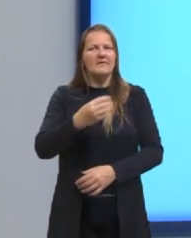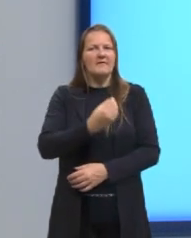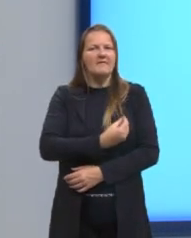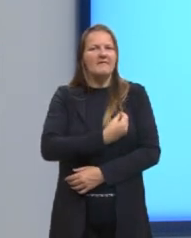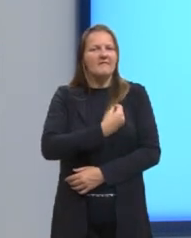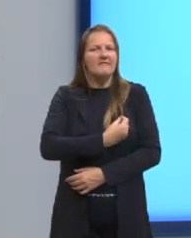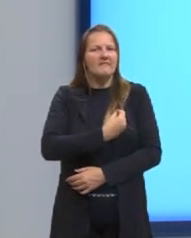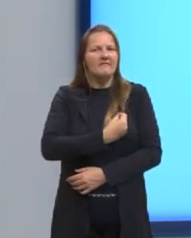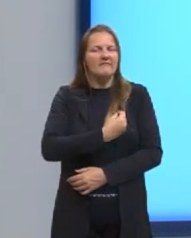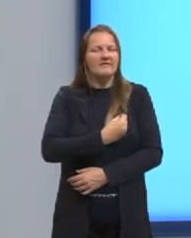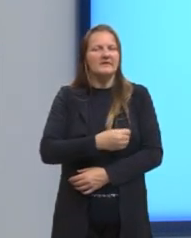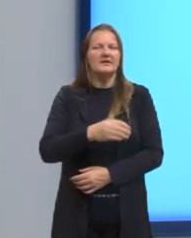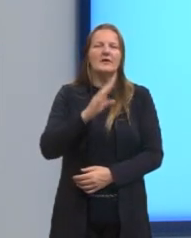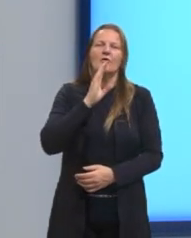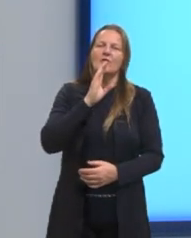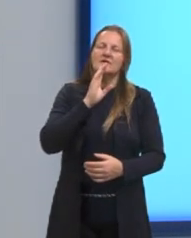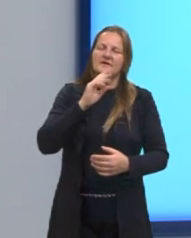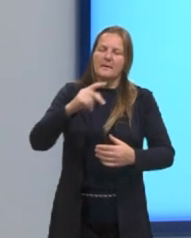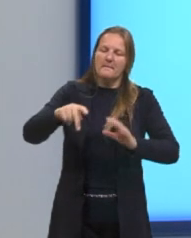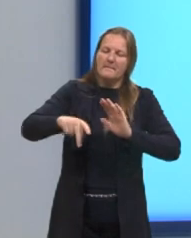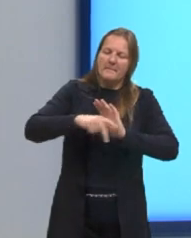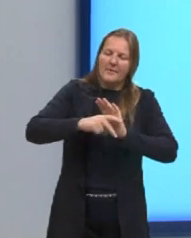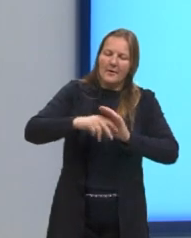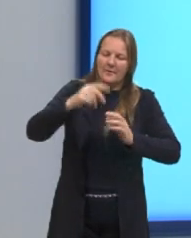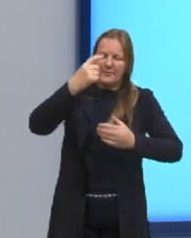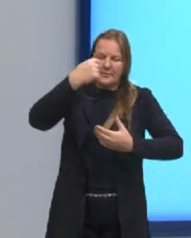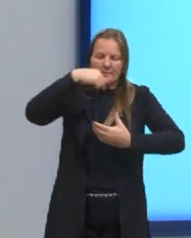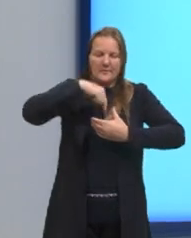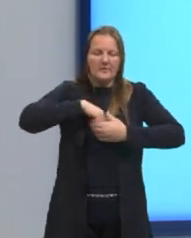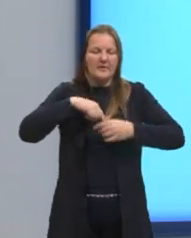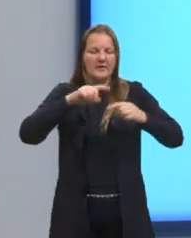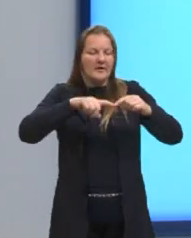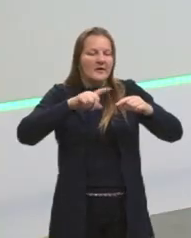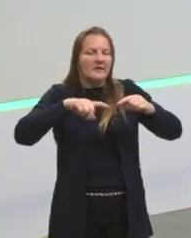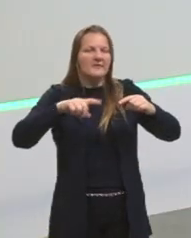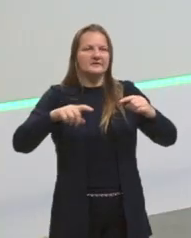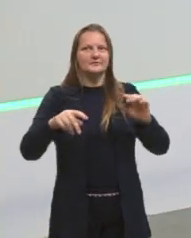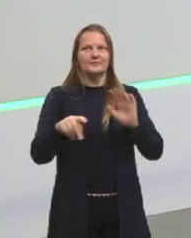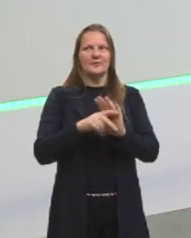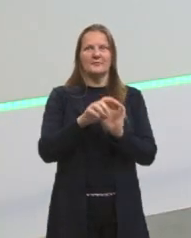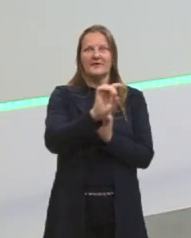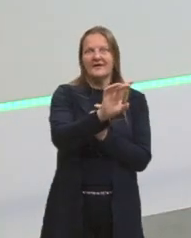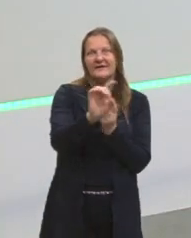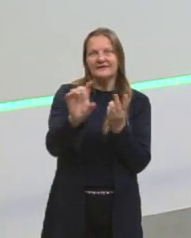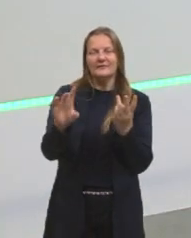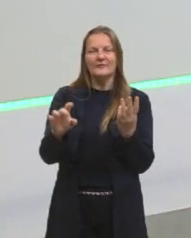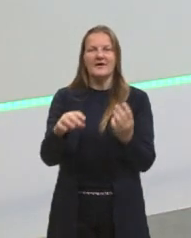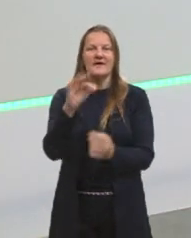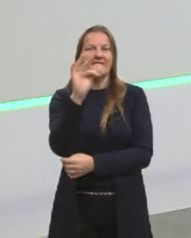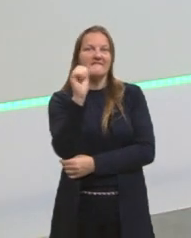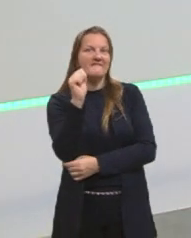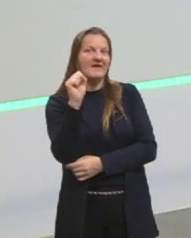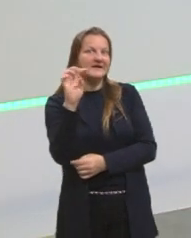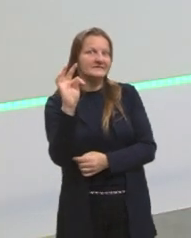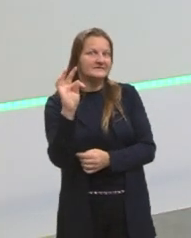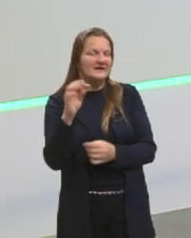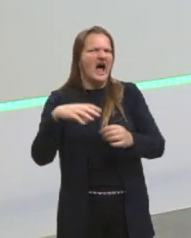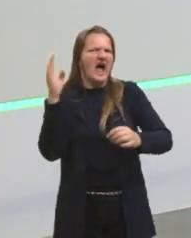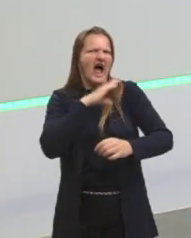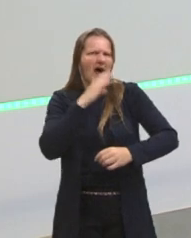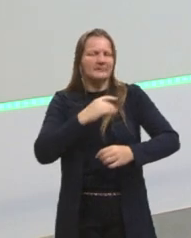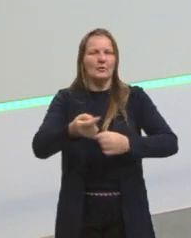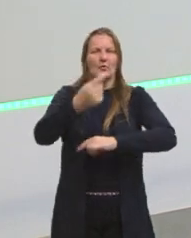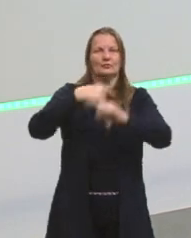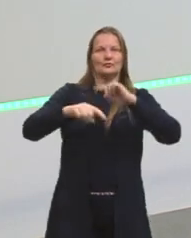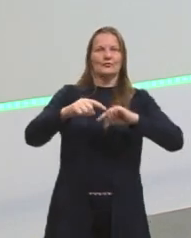Da gente se conhecer, de conhecer o próprio ritmo. Então, uma coisa é a cultura fast, outra coisa é o slow